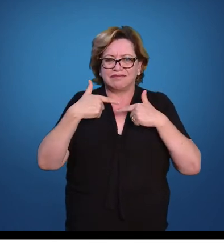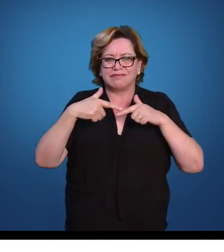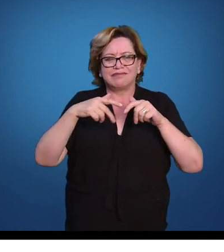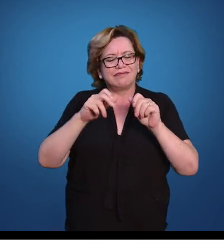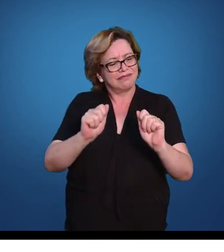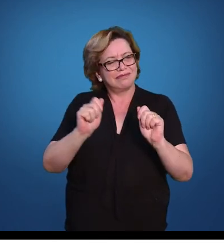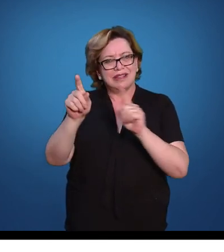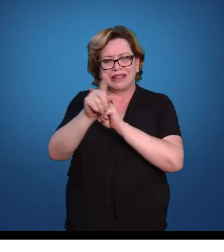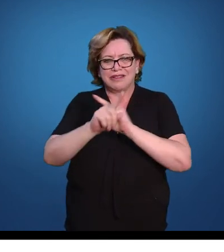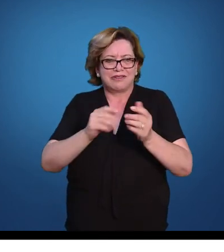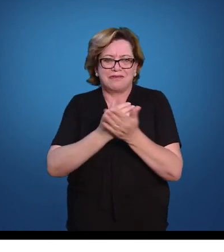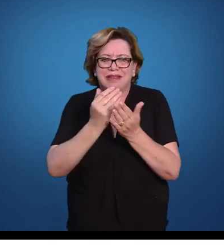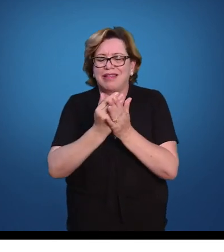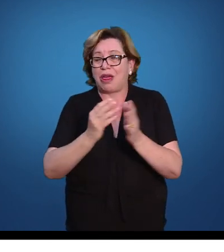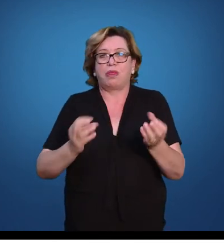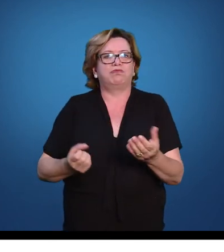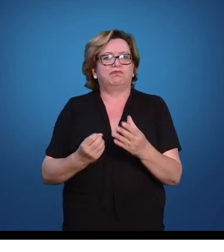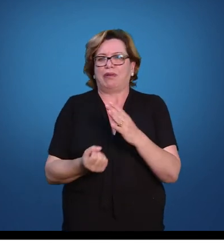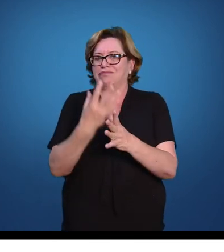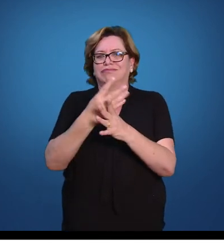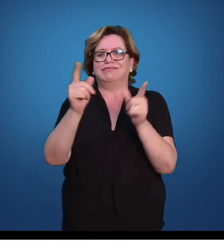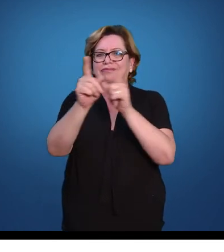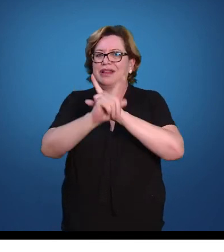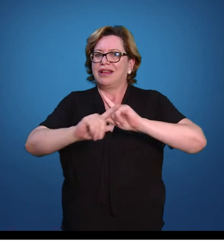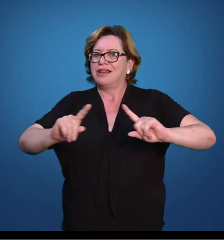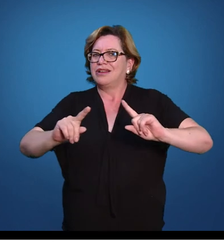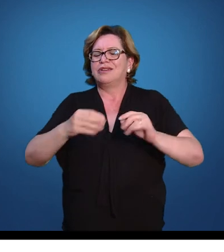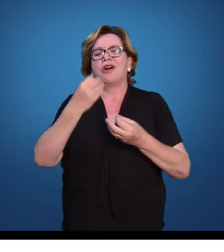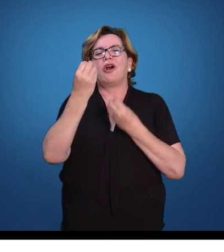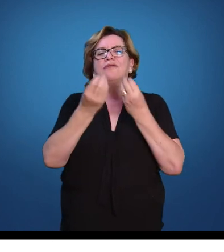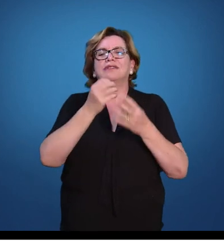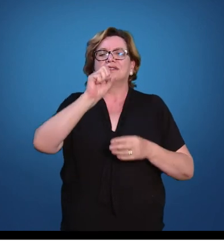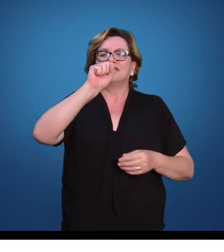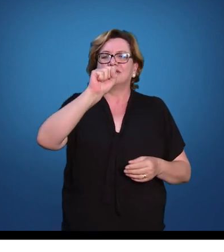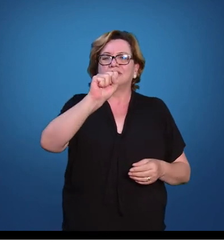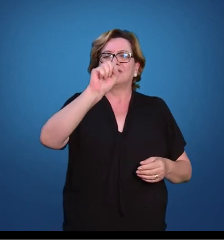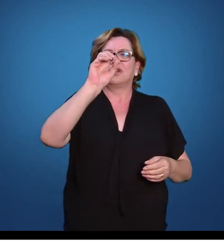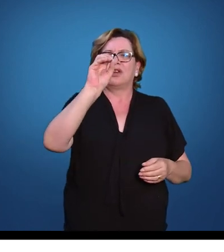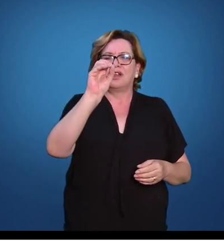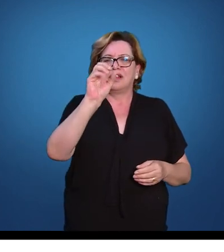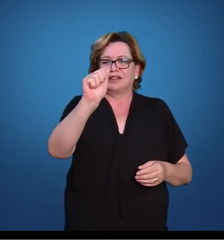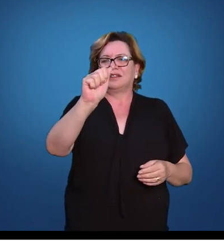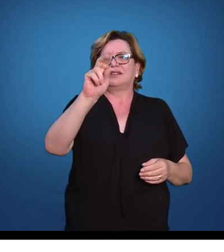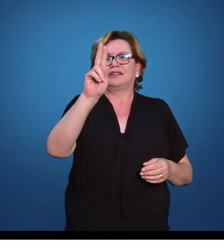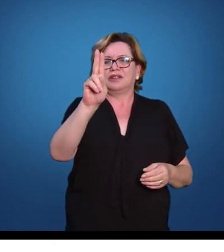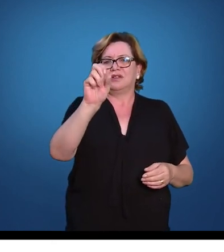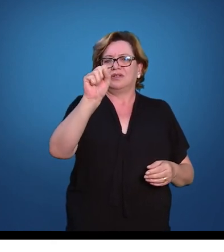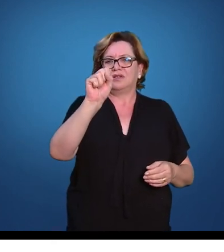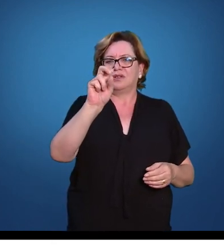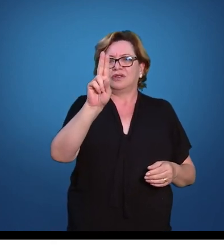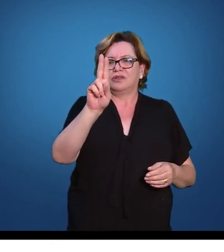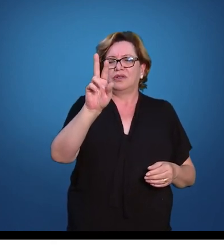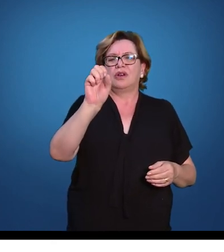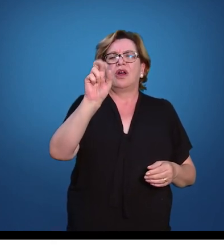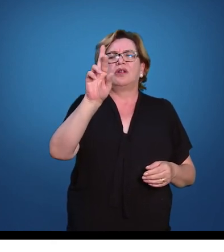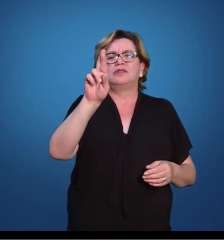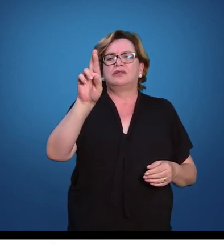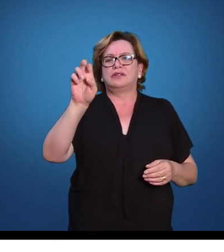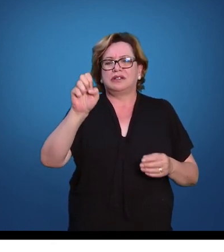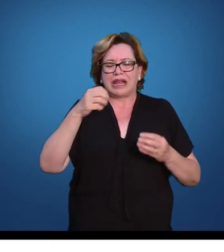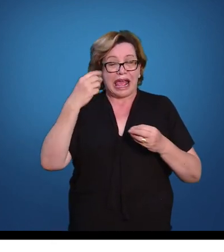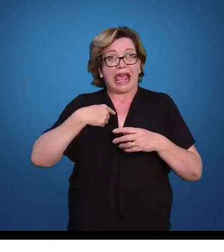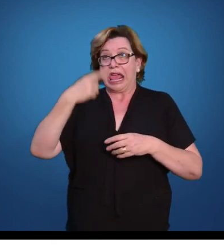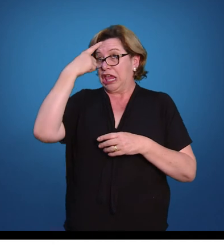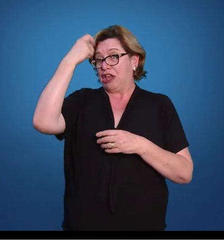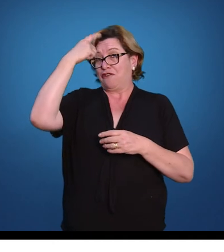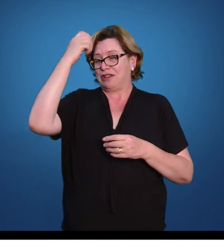ela não nasce do nada, Ferdinand de Saussure, esse grande pensador, e não acordou num belo dia e falou, não, eu vou inventar uma ciência, vou